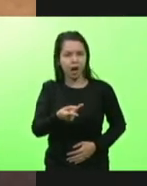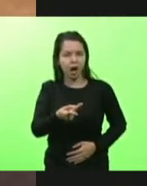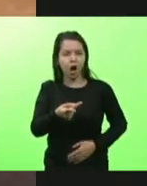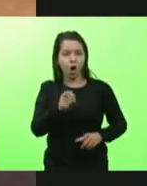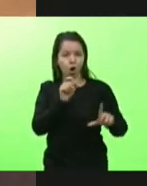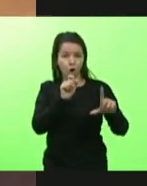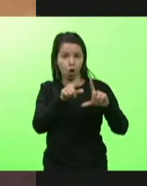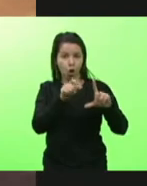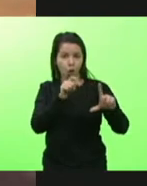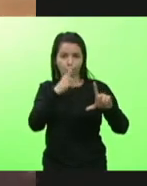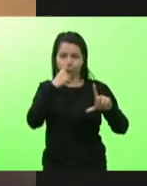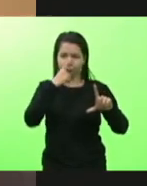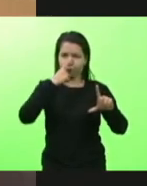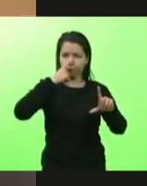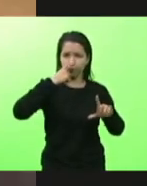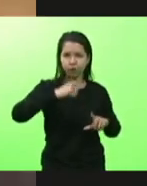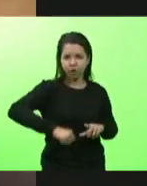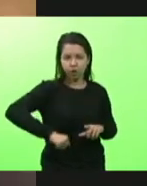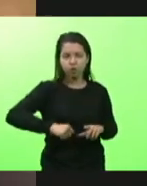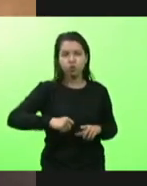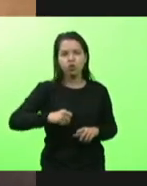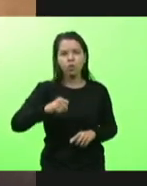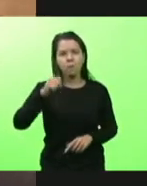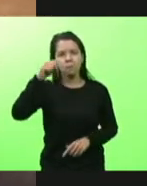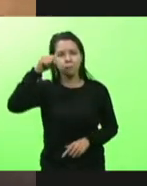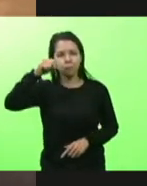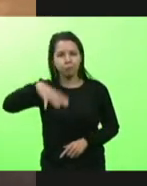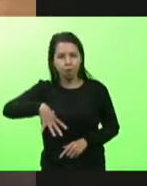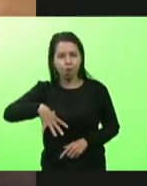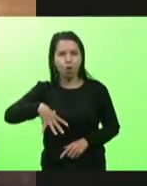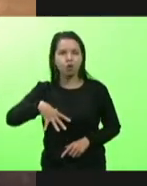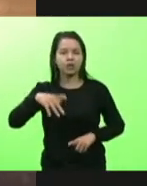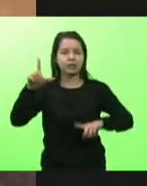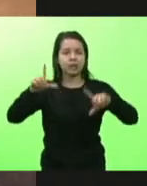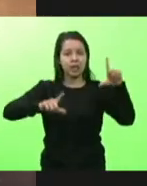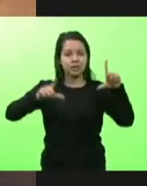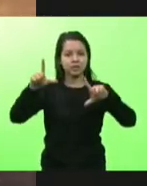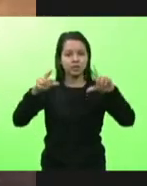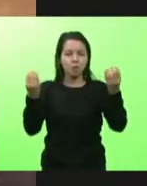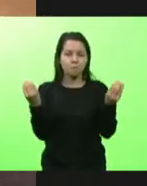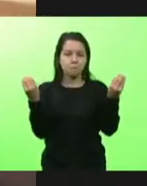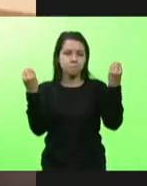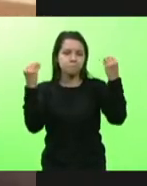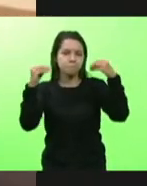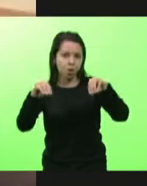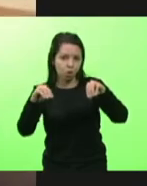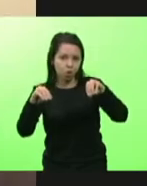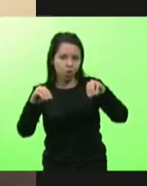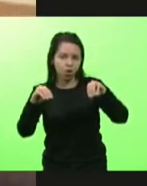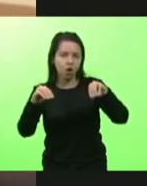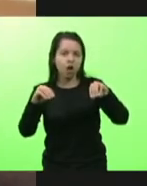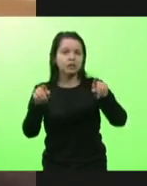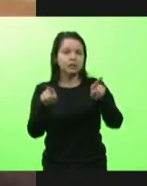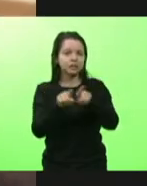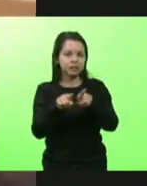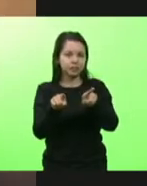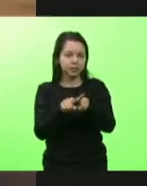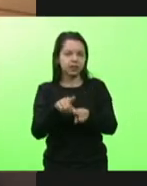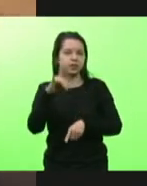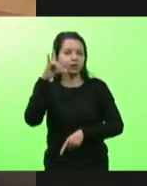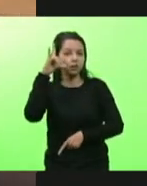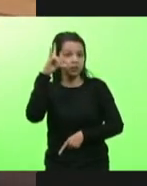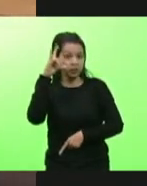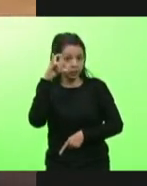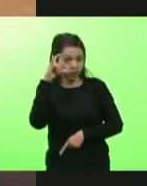esta coisa podre na televisão das pessoas este final de semana e ao Instagram, que